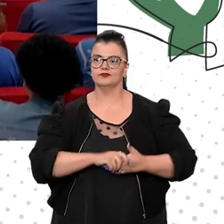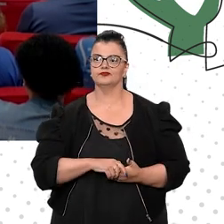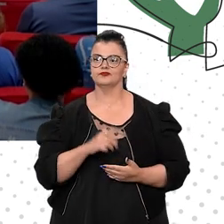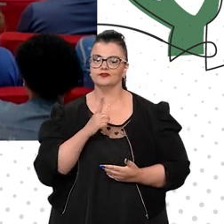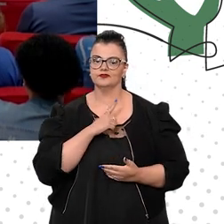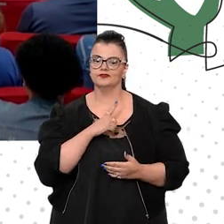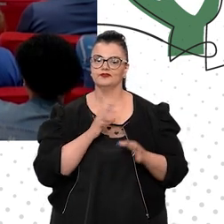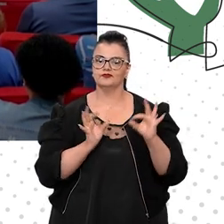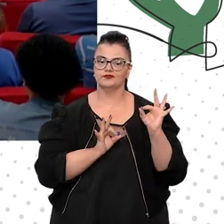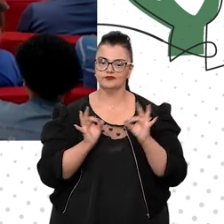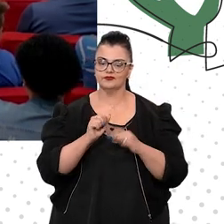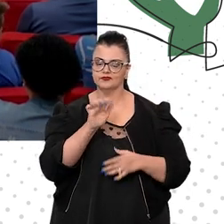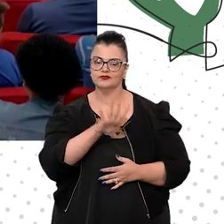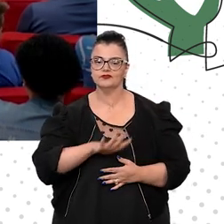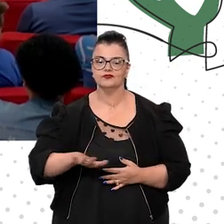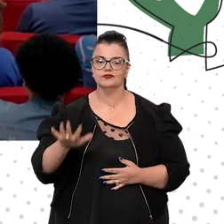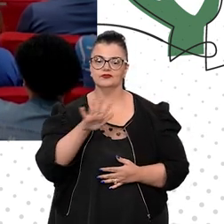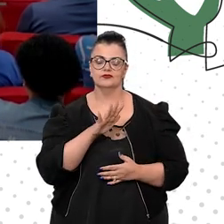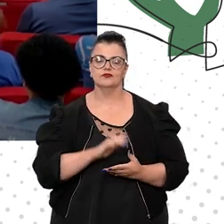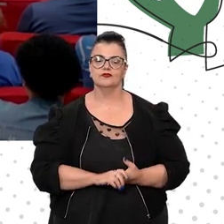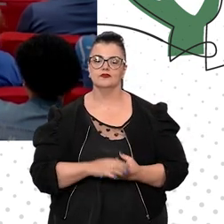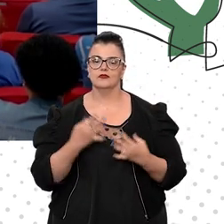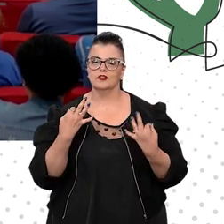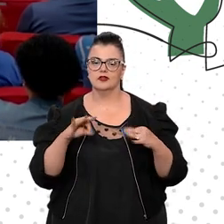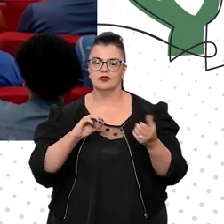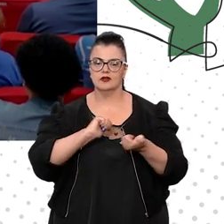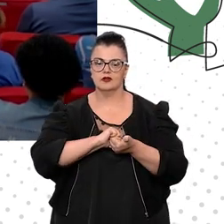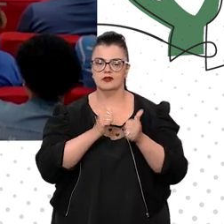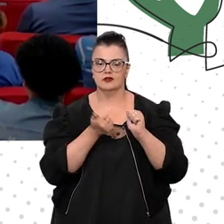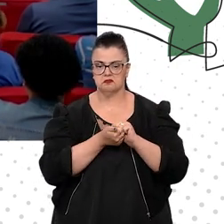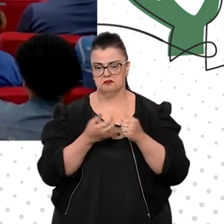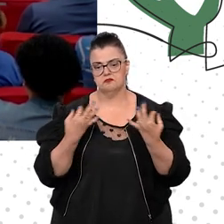o ambiente mais adequado possível.